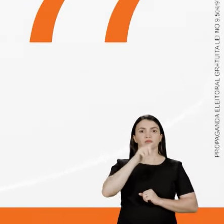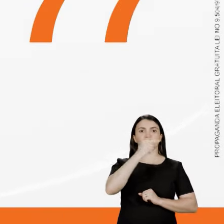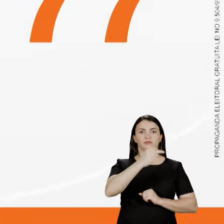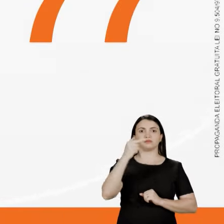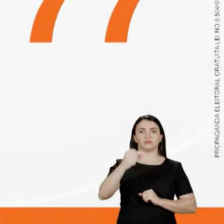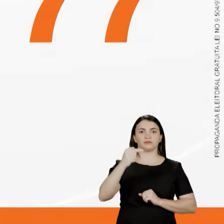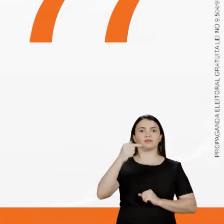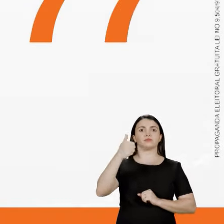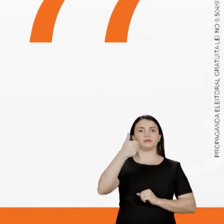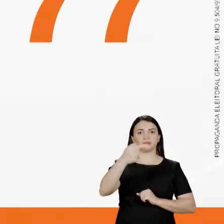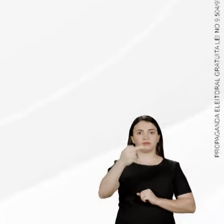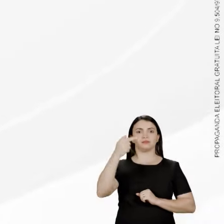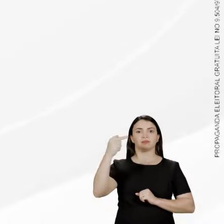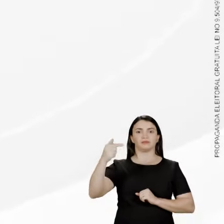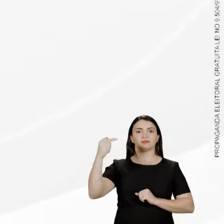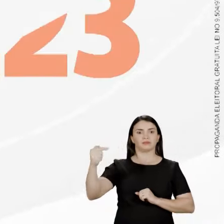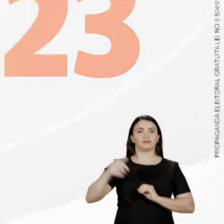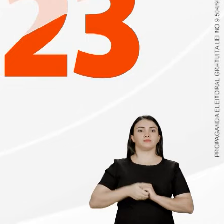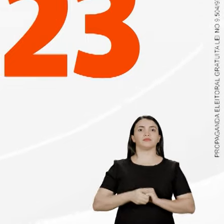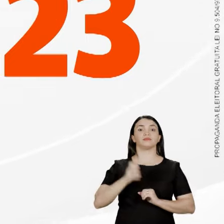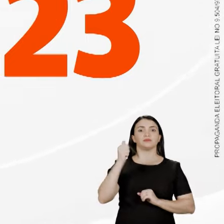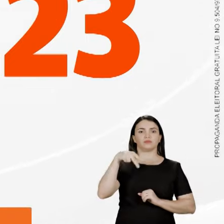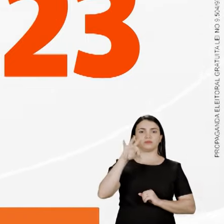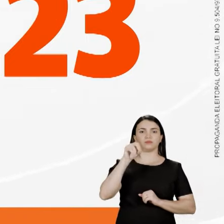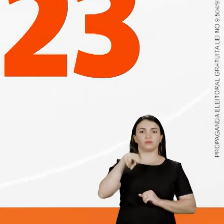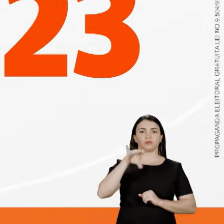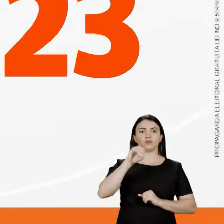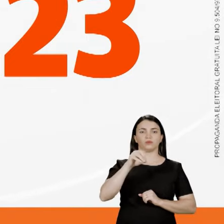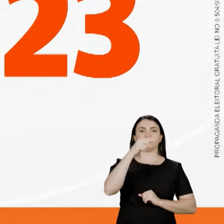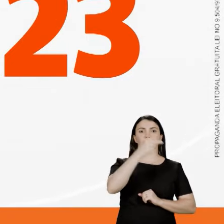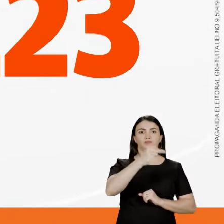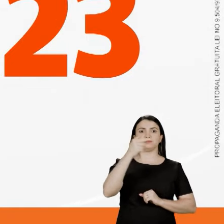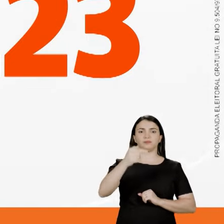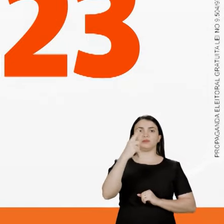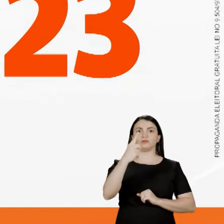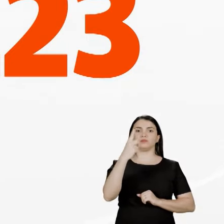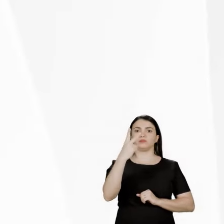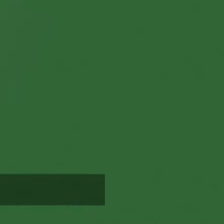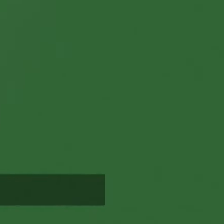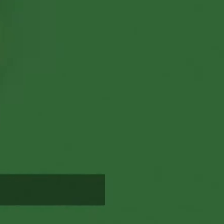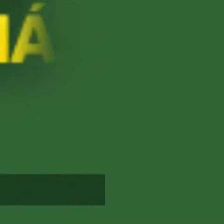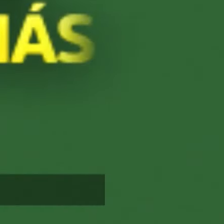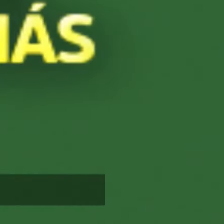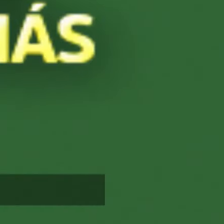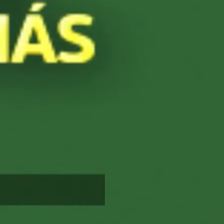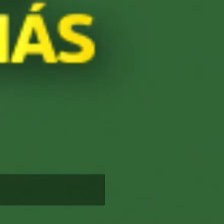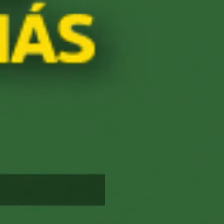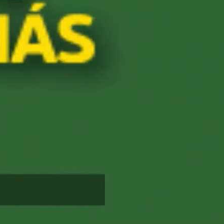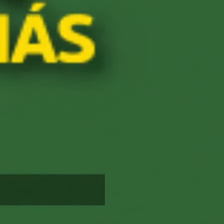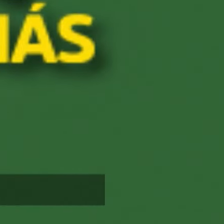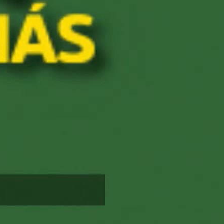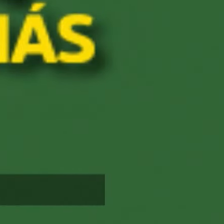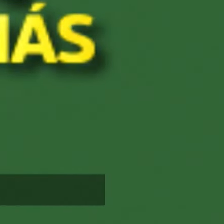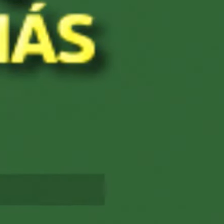77777. Antônio Carneiro, 77123. Candidatos a deputado estadual patriota.